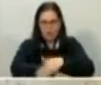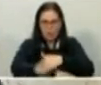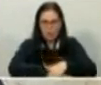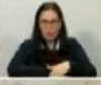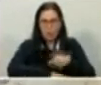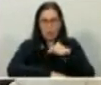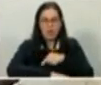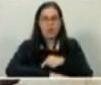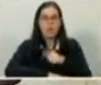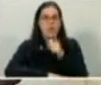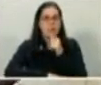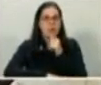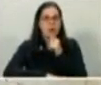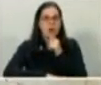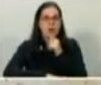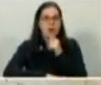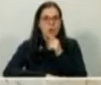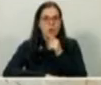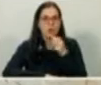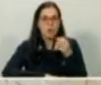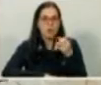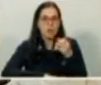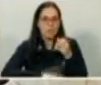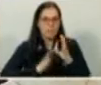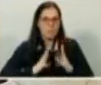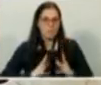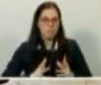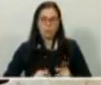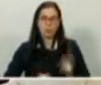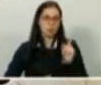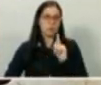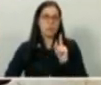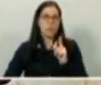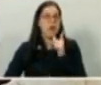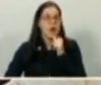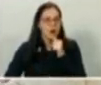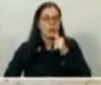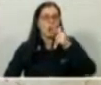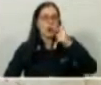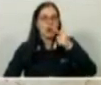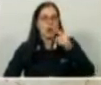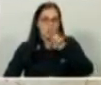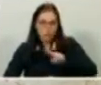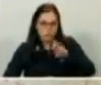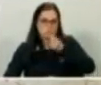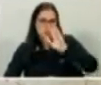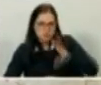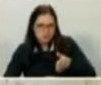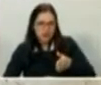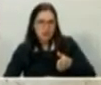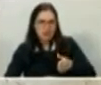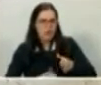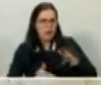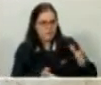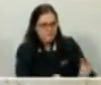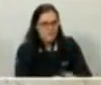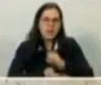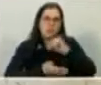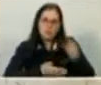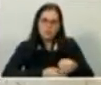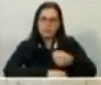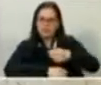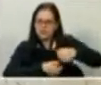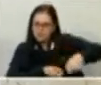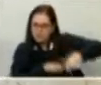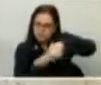reuso e não com água potável. E depois, apresentei um outro projeto de lei aqui, para ampliar essa questão, que foi,